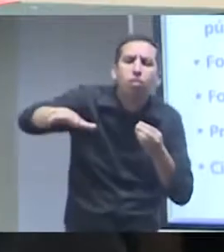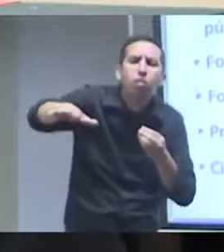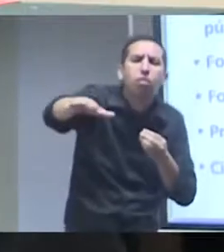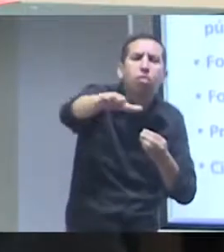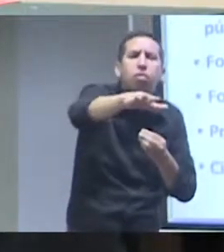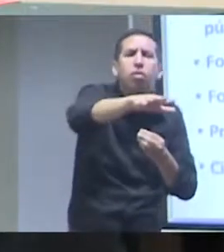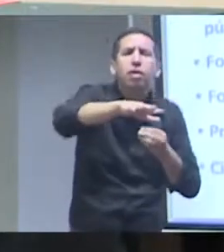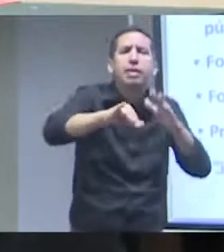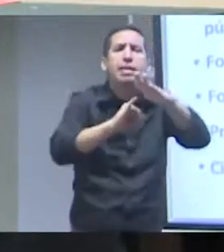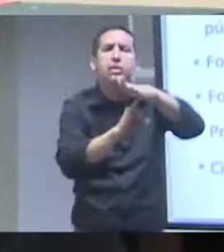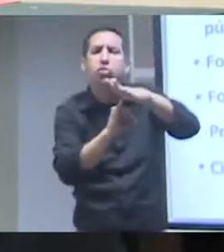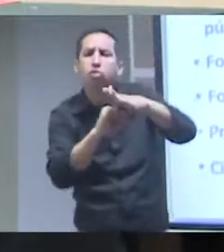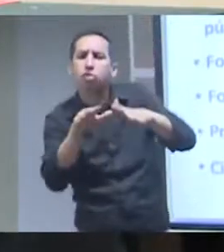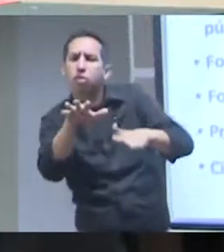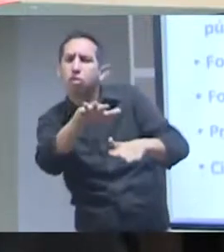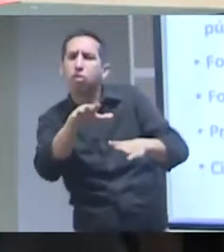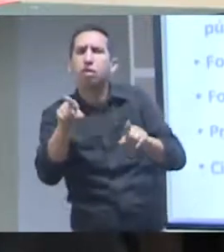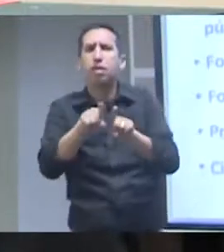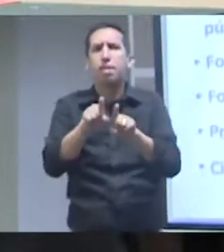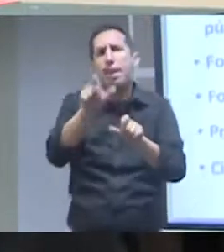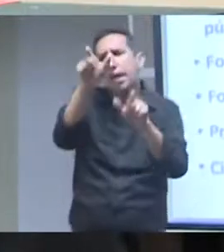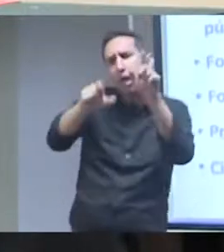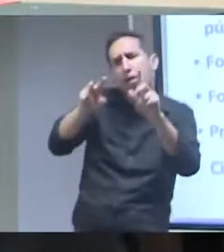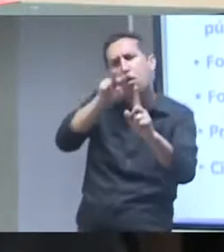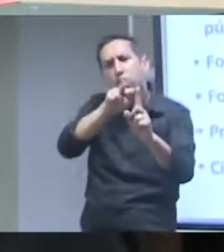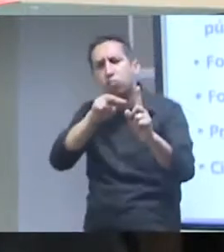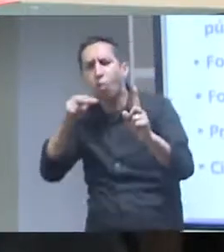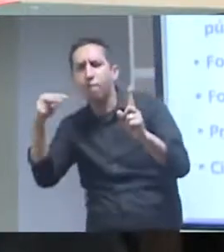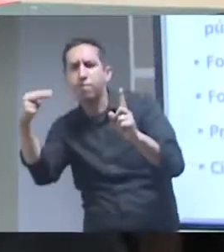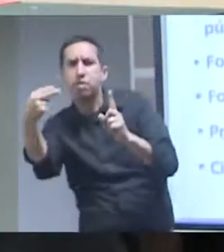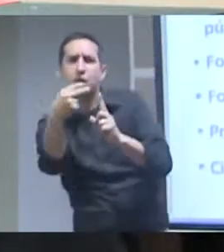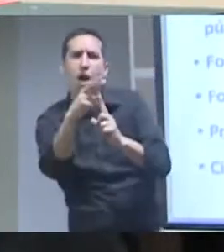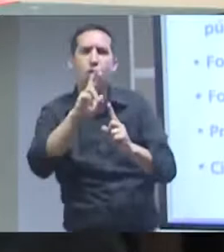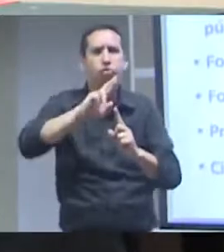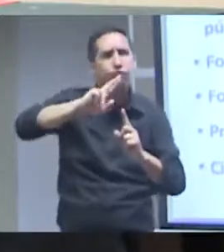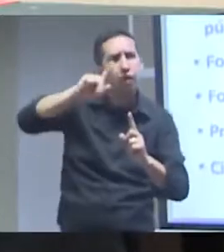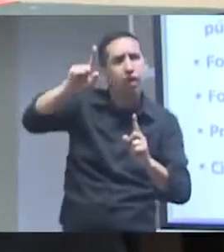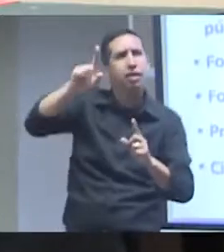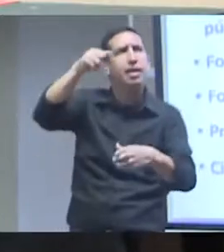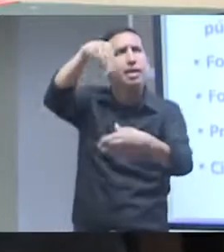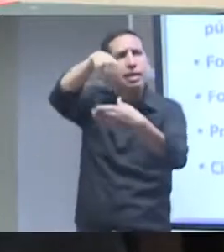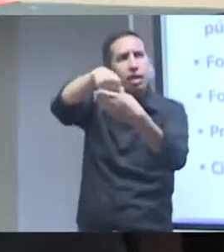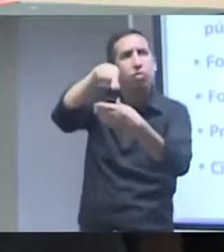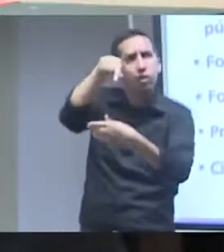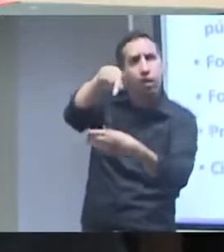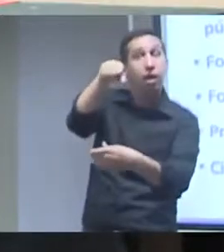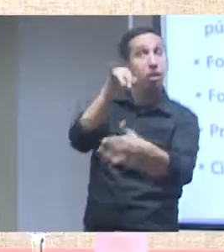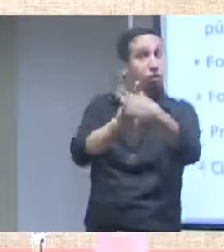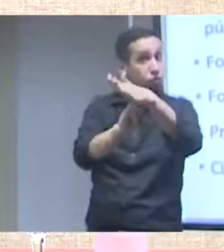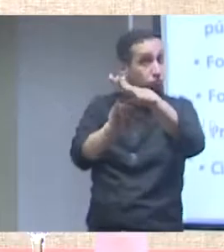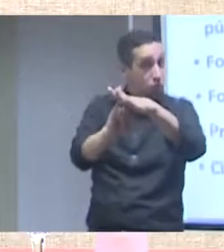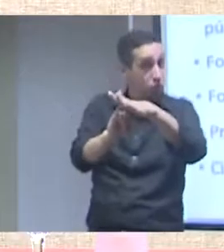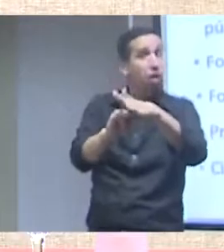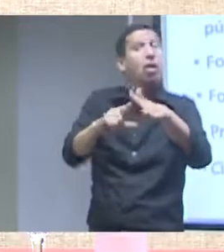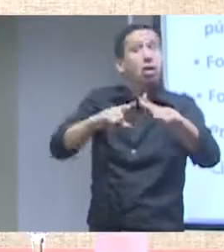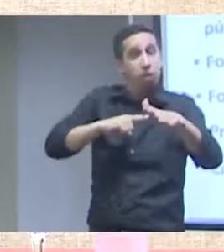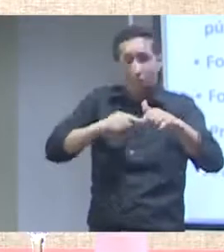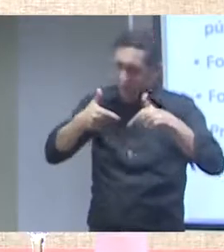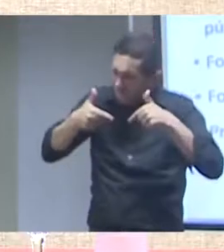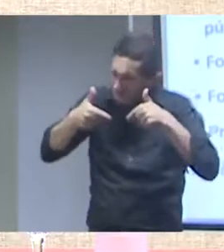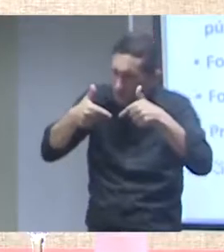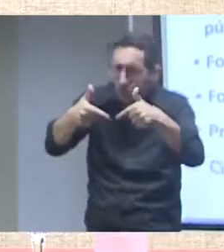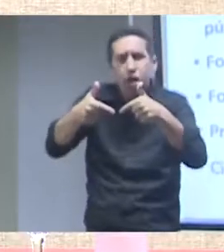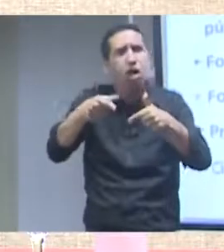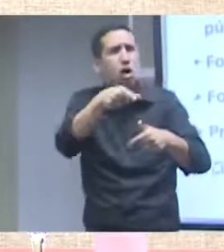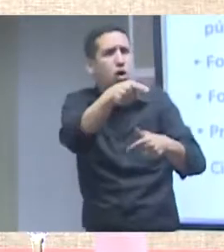que existem ali naquela instituição, enfrentando todas as controvérsias, lidando com a coragem